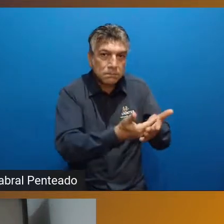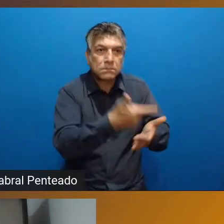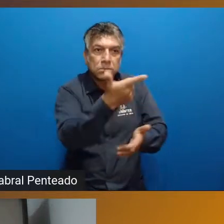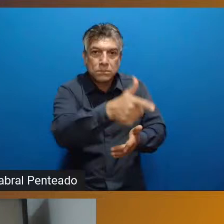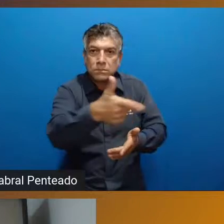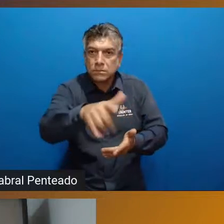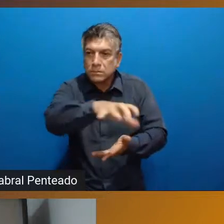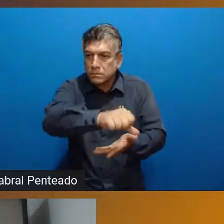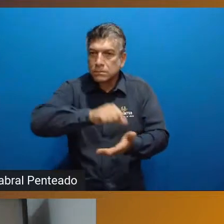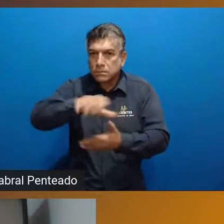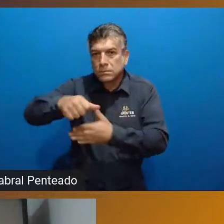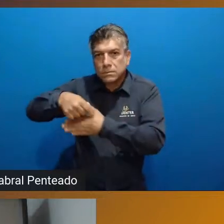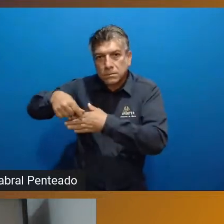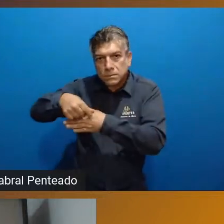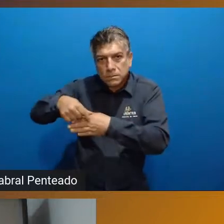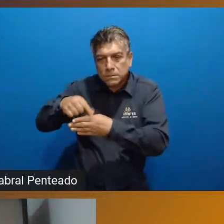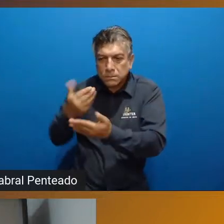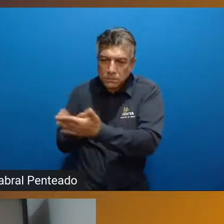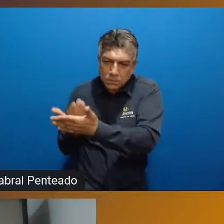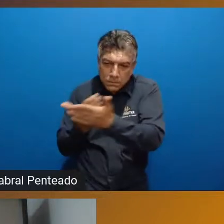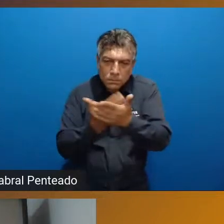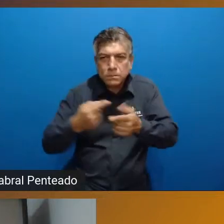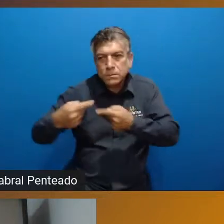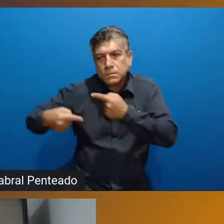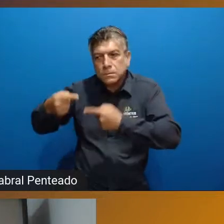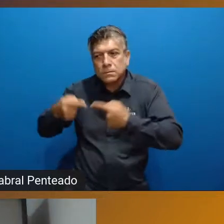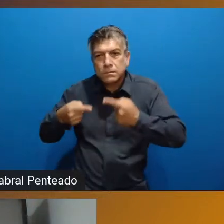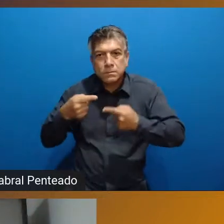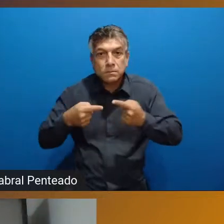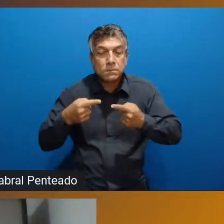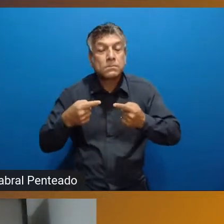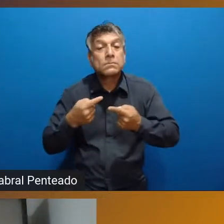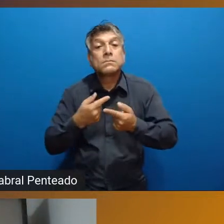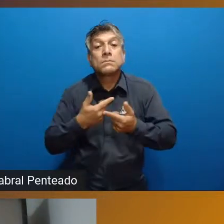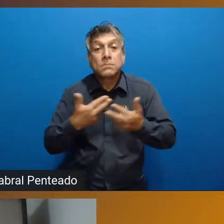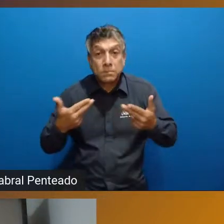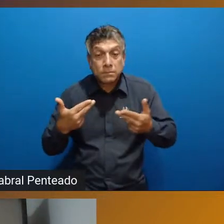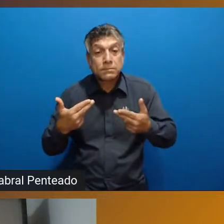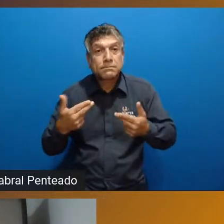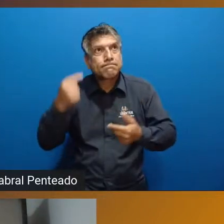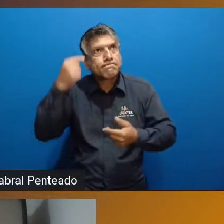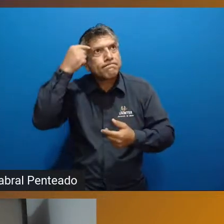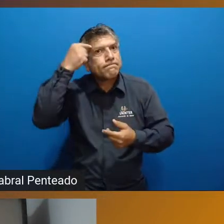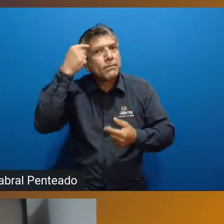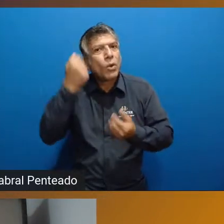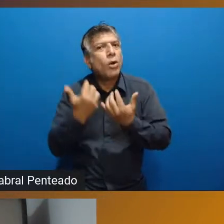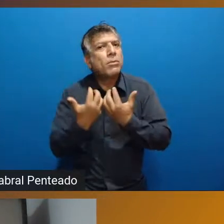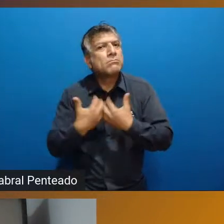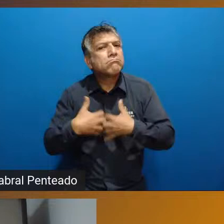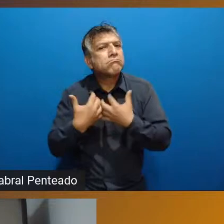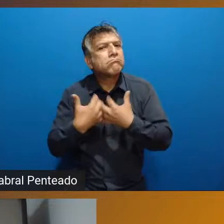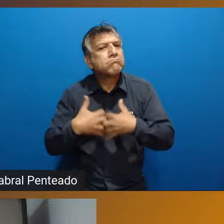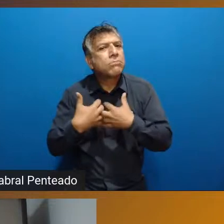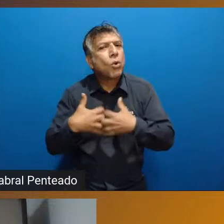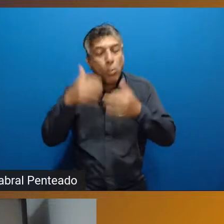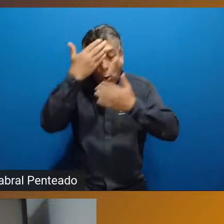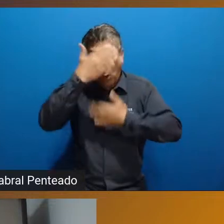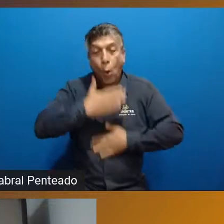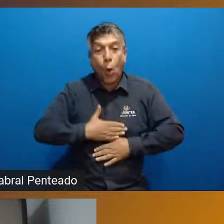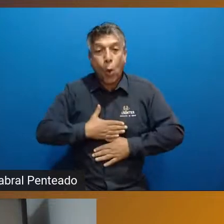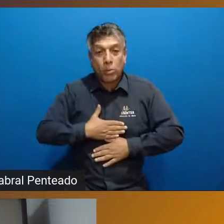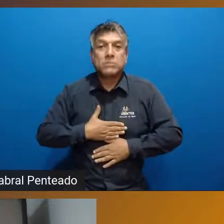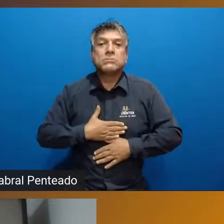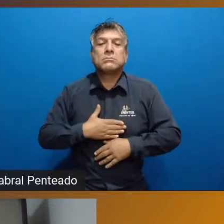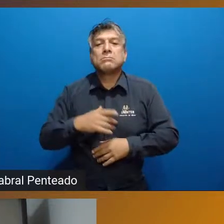e outros autores para poder discutir algumas questões e poder fazer essa relação com a prática corporal. A